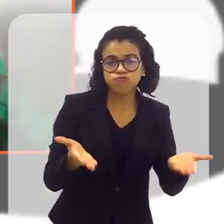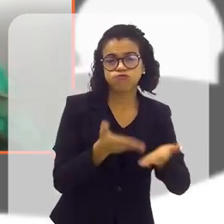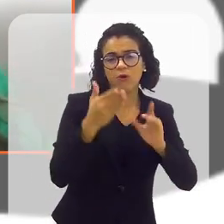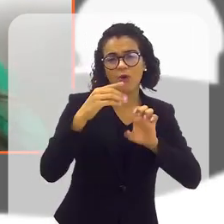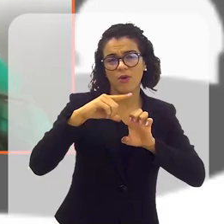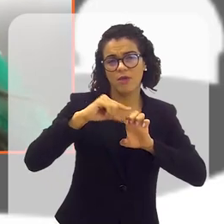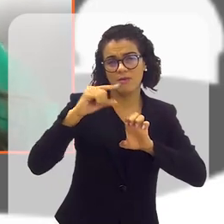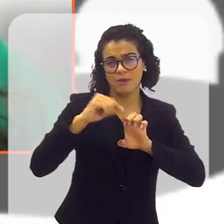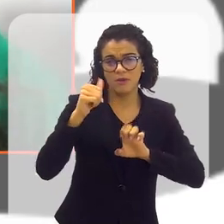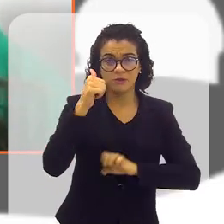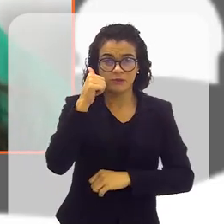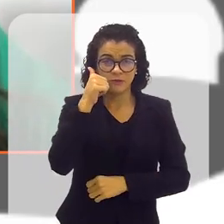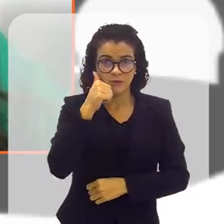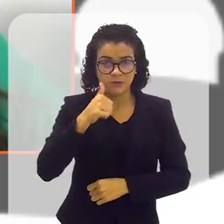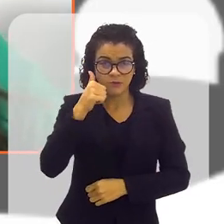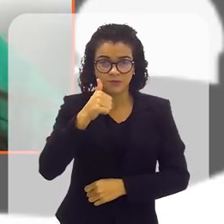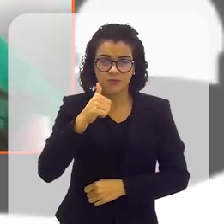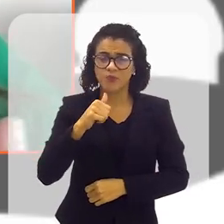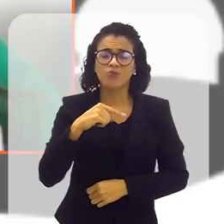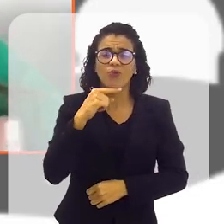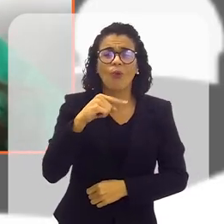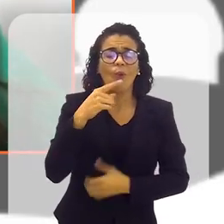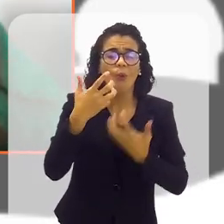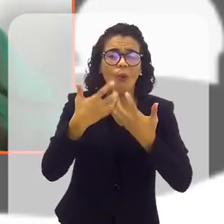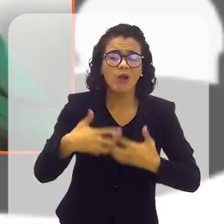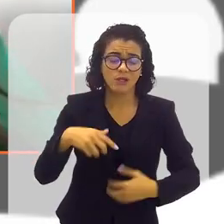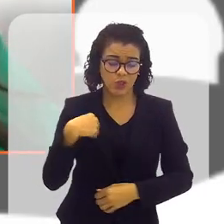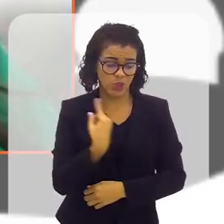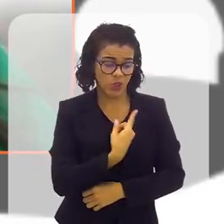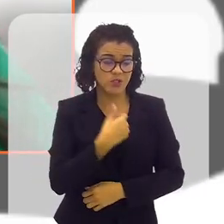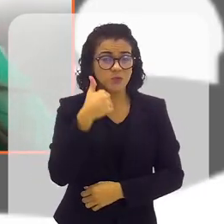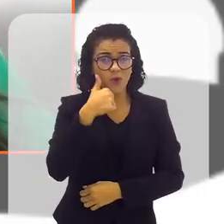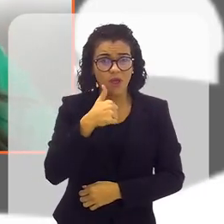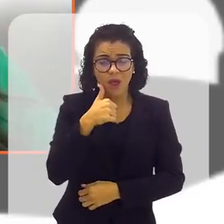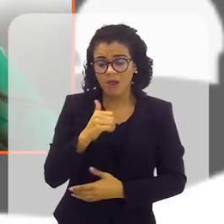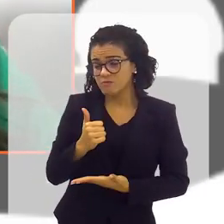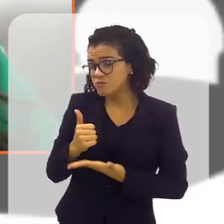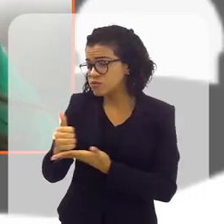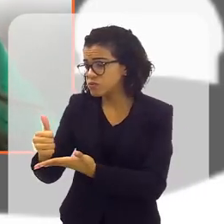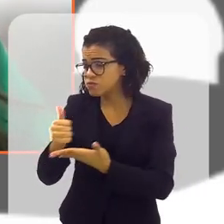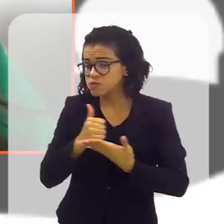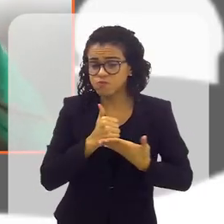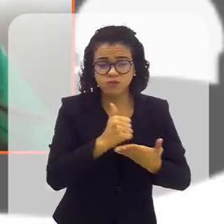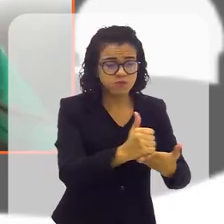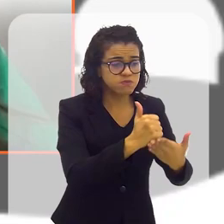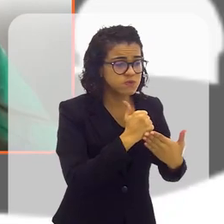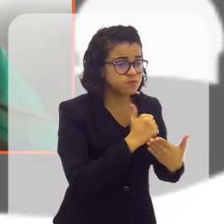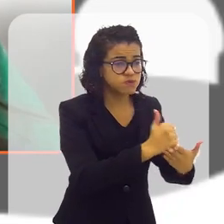feminino. E, claro, que não adianta nós nos ajudarmos, mulheres que são realmente